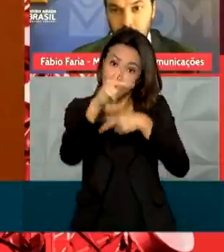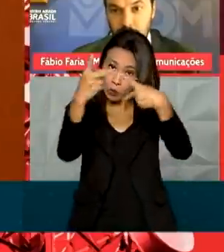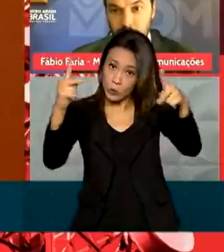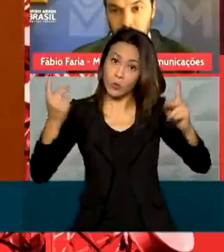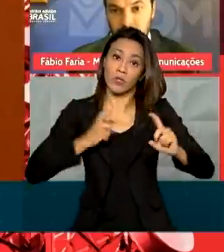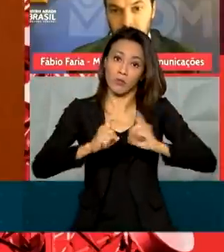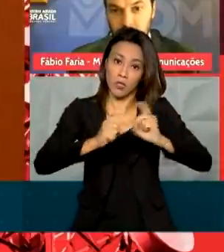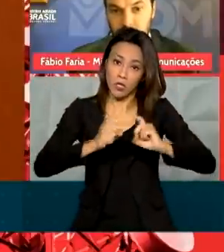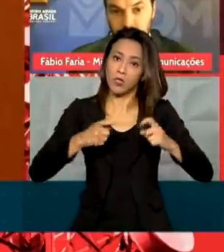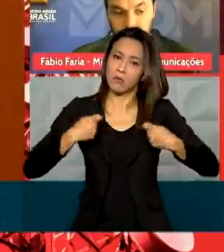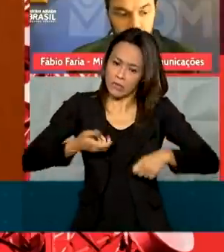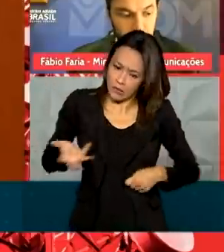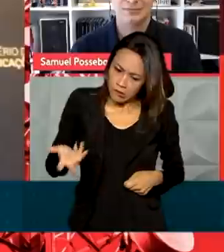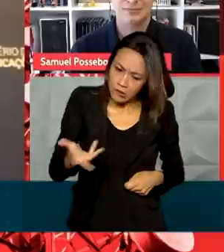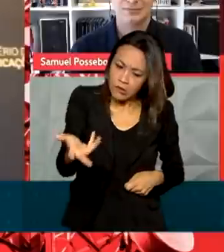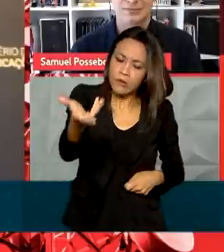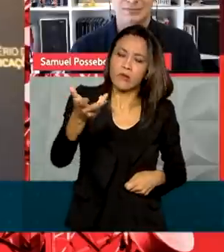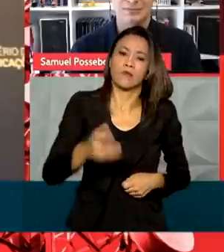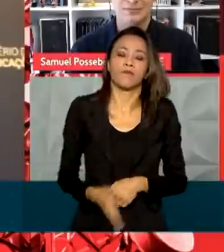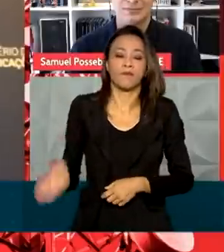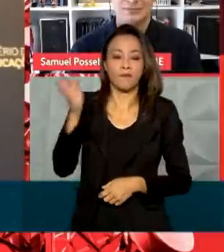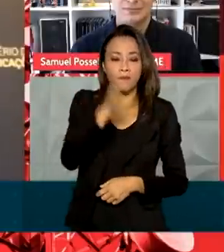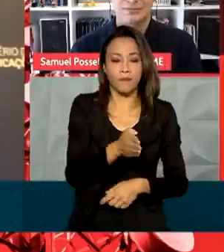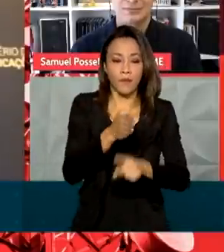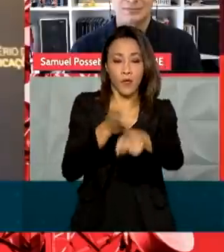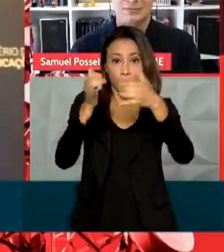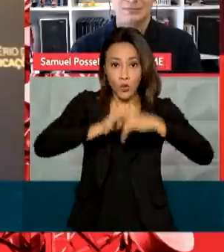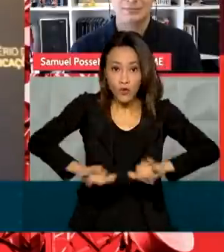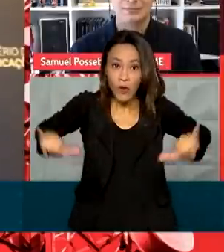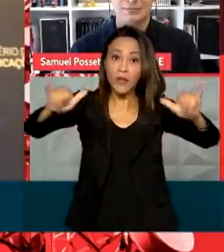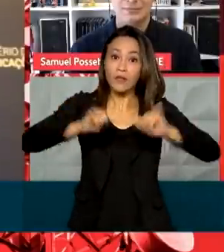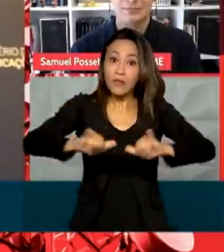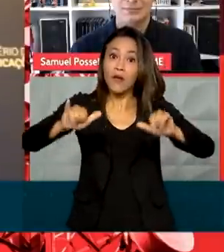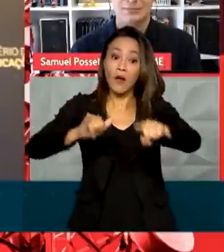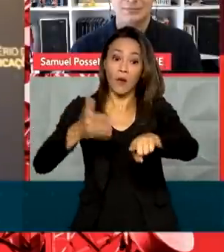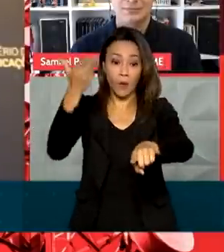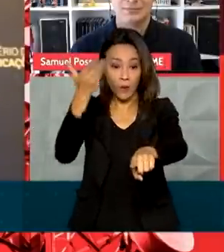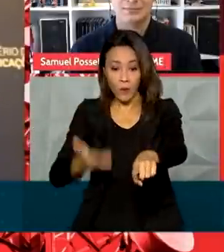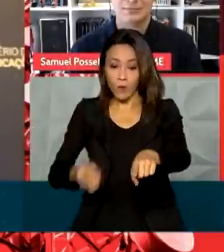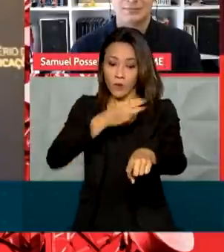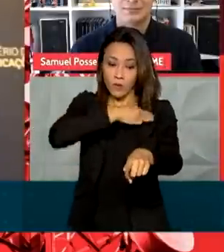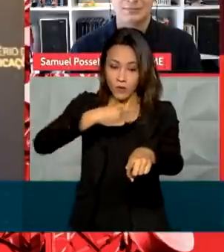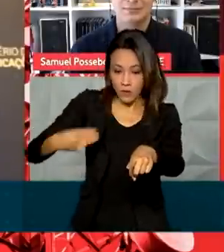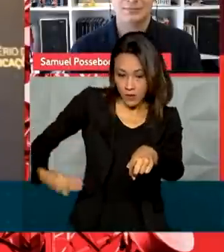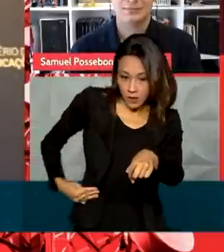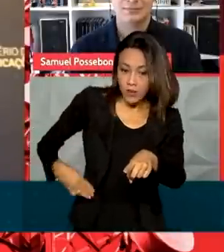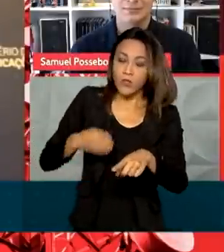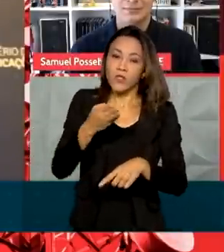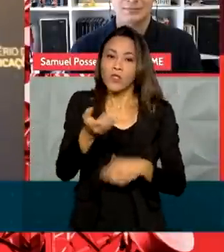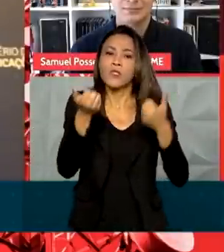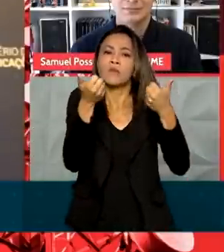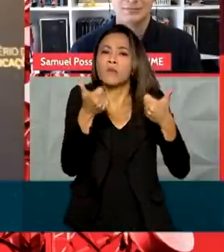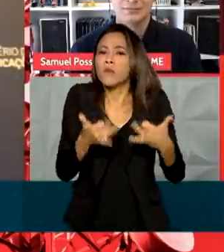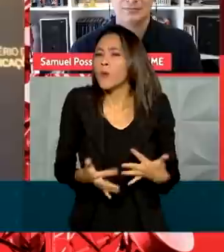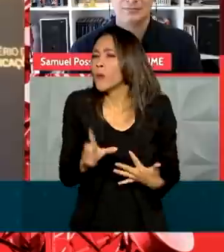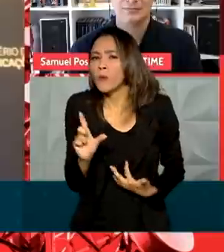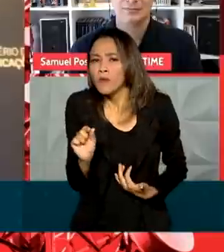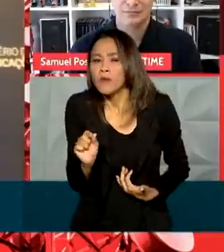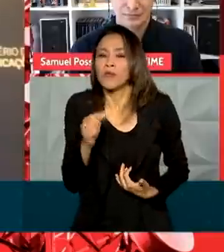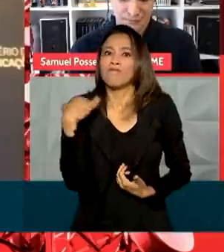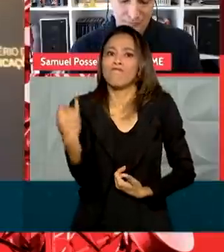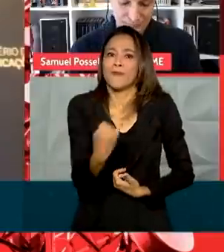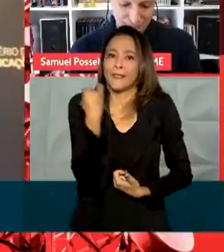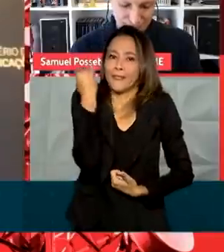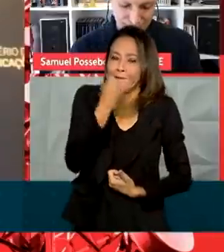mais ágeis, centralizados. No lançamento da campanha, o ministro das Comunicações, Fábio Faria, destacou a importância do